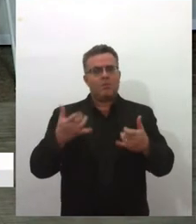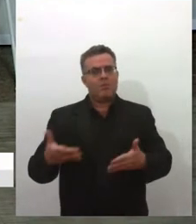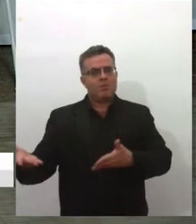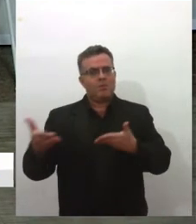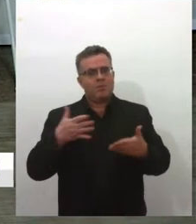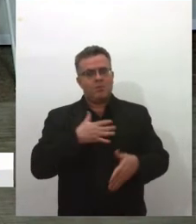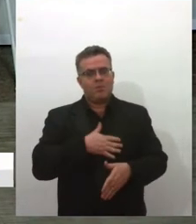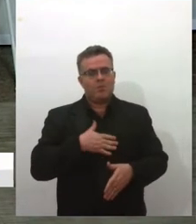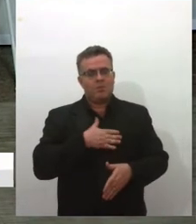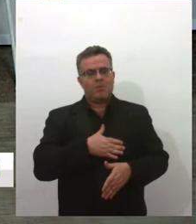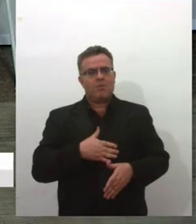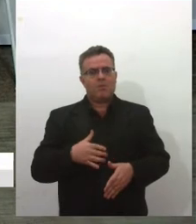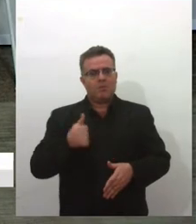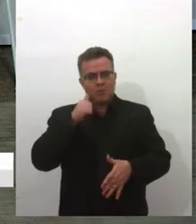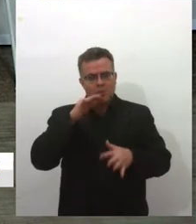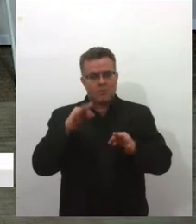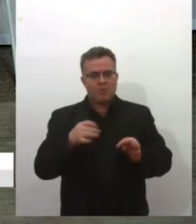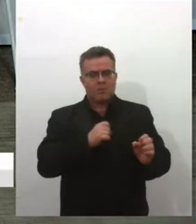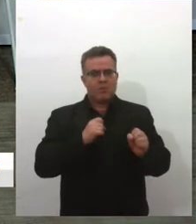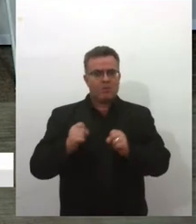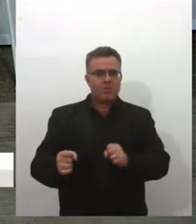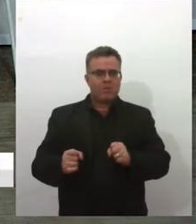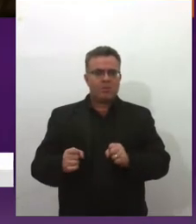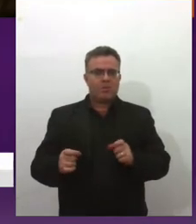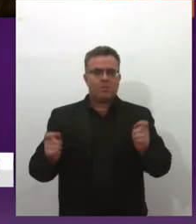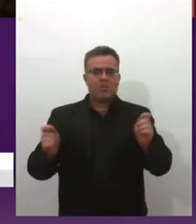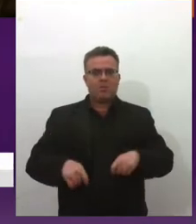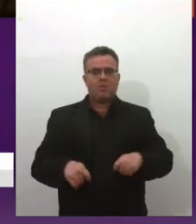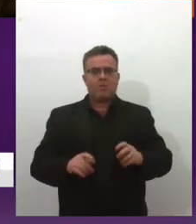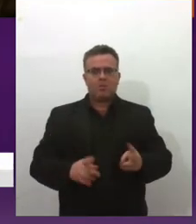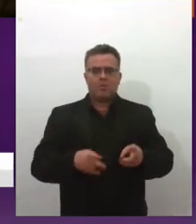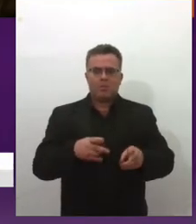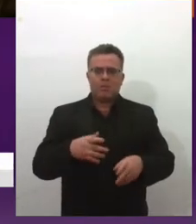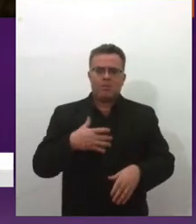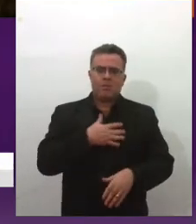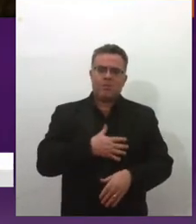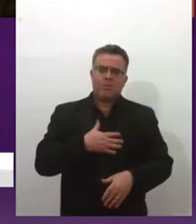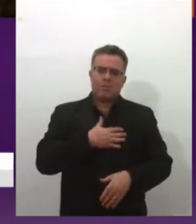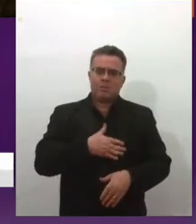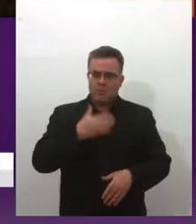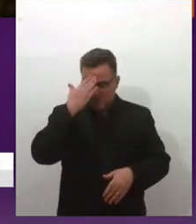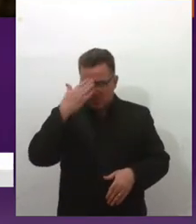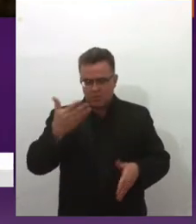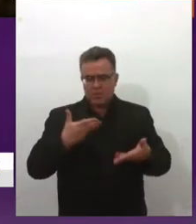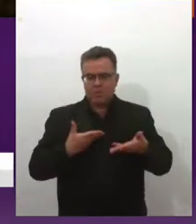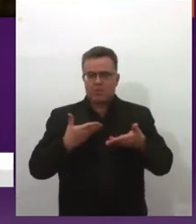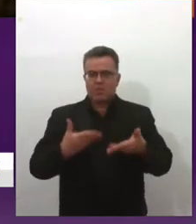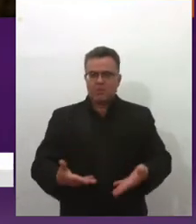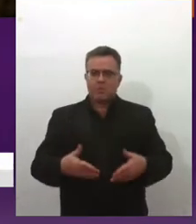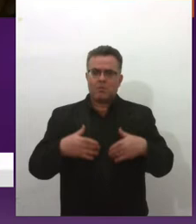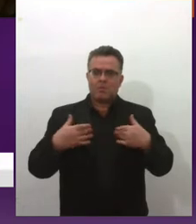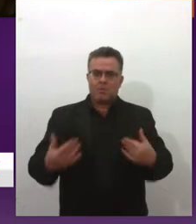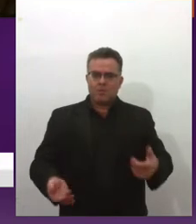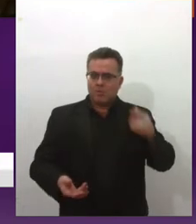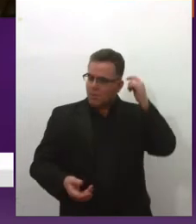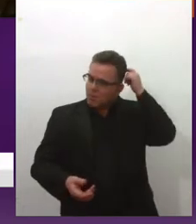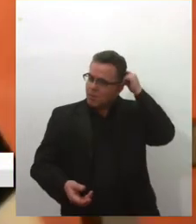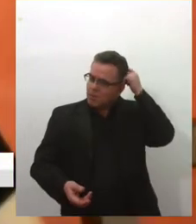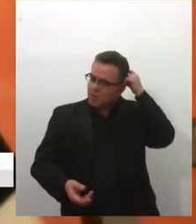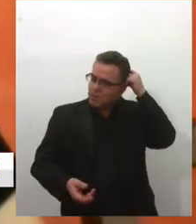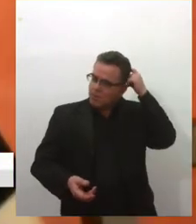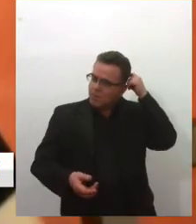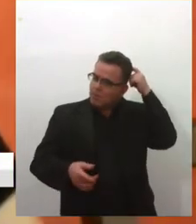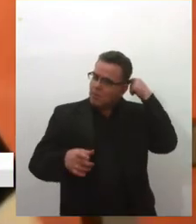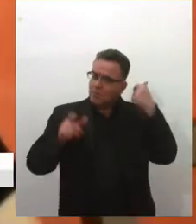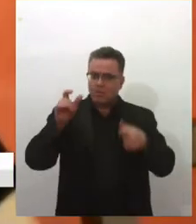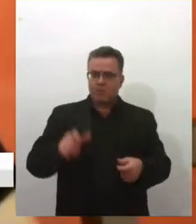ao programa Elas no Comando. É um prazer estar aqui, muito obrigada pelo convite, depois de ouvir aí a história da Ana, a